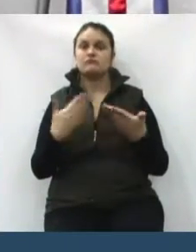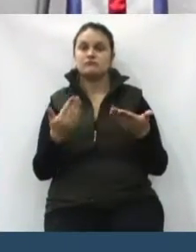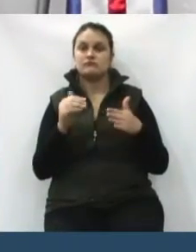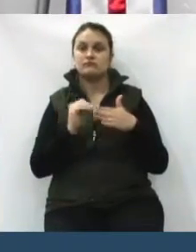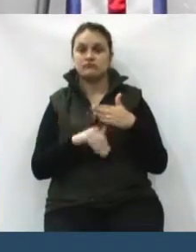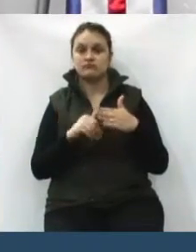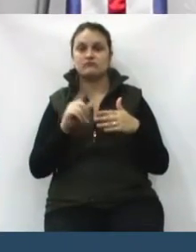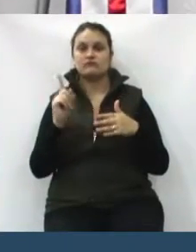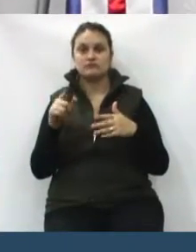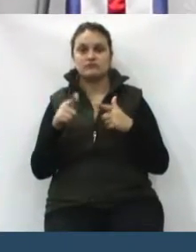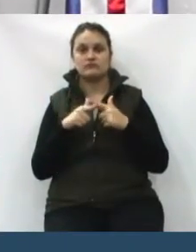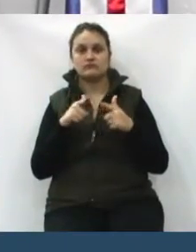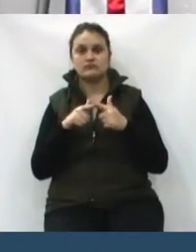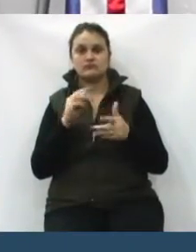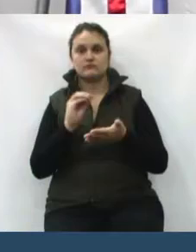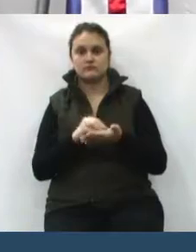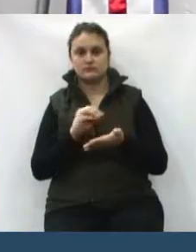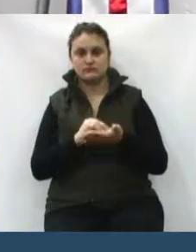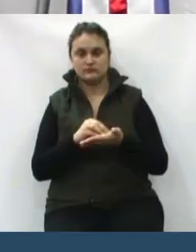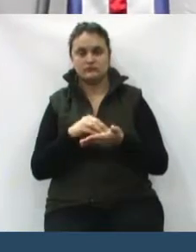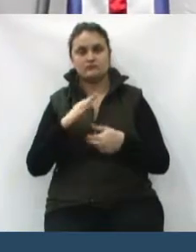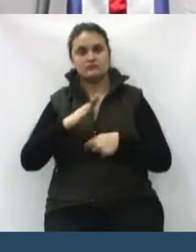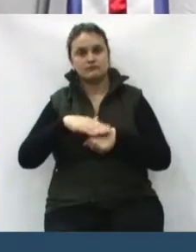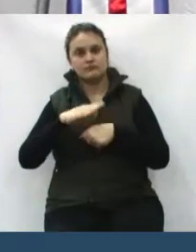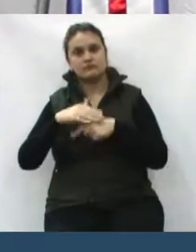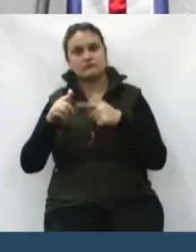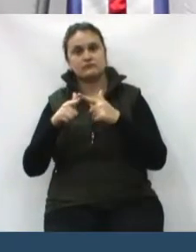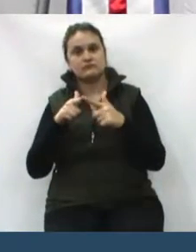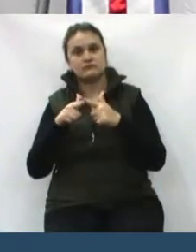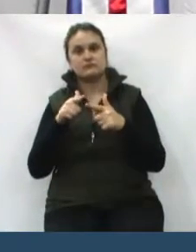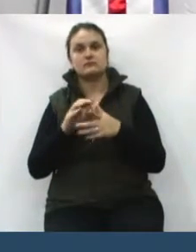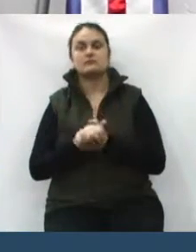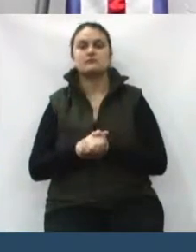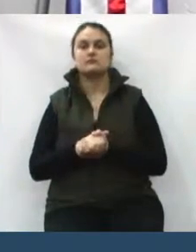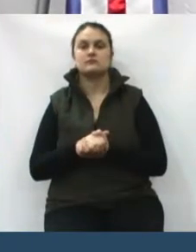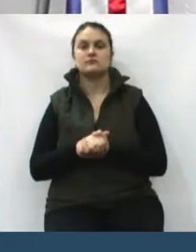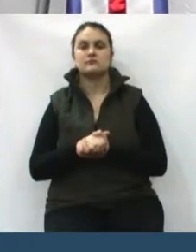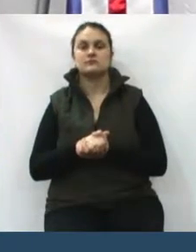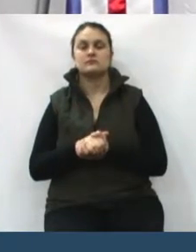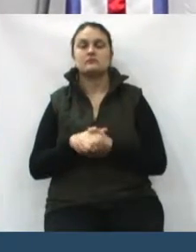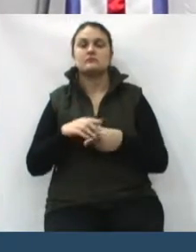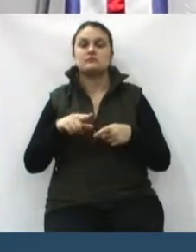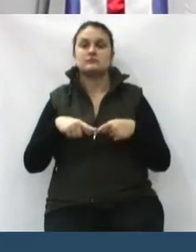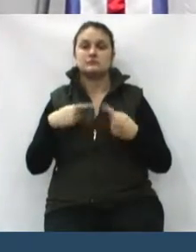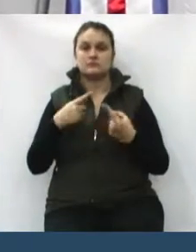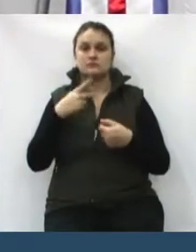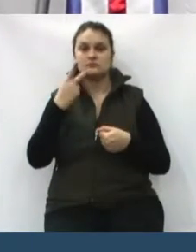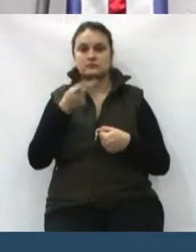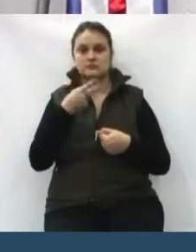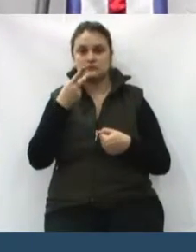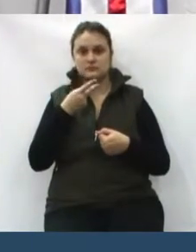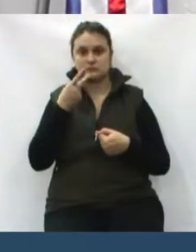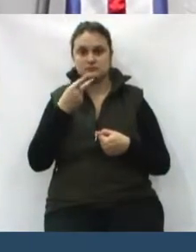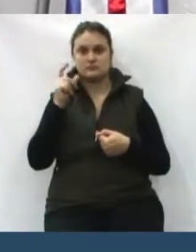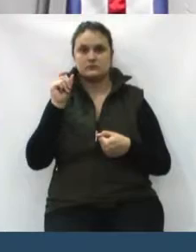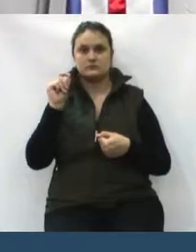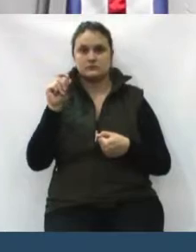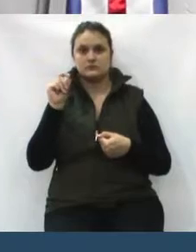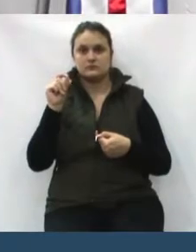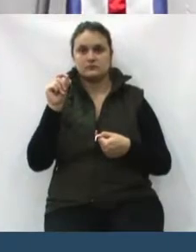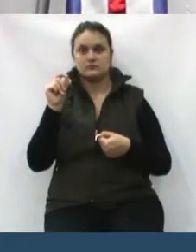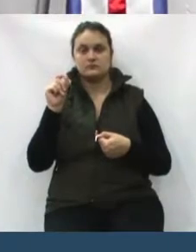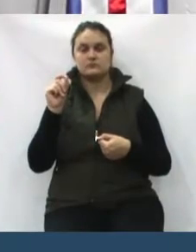com essa situação de déficit, cada vez mais se agravando. Mas falar que o